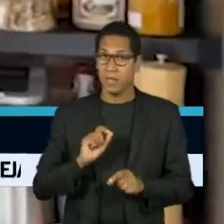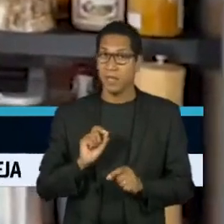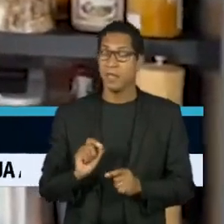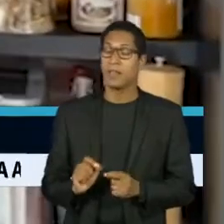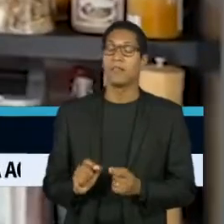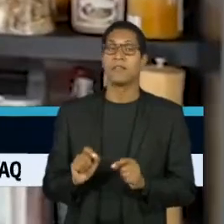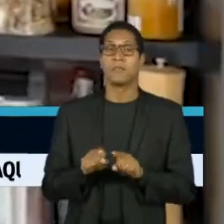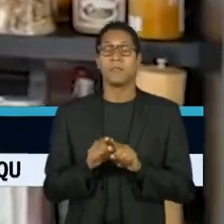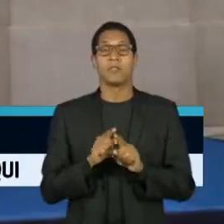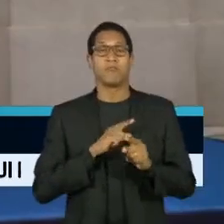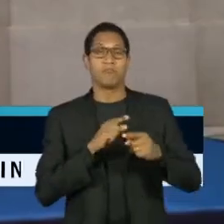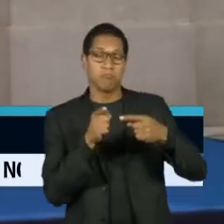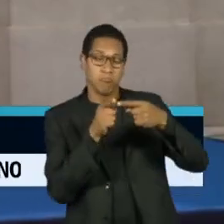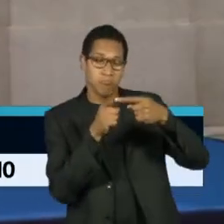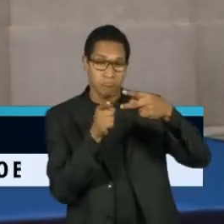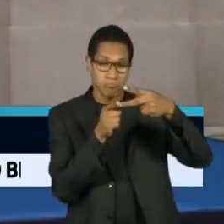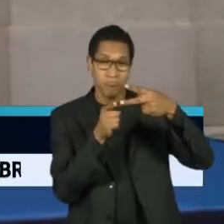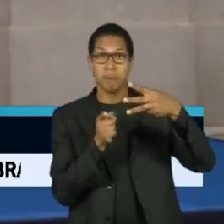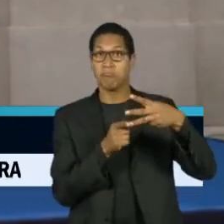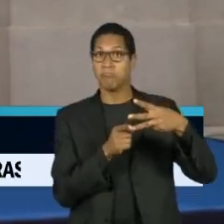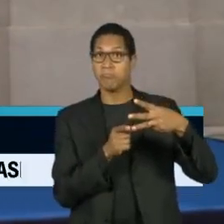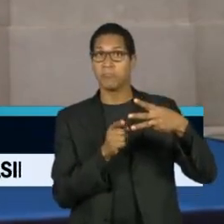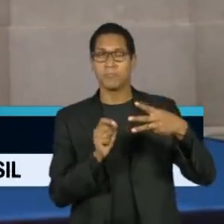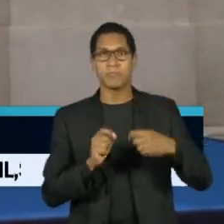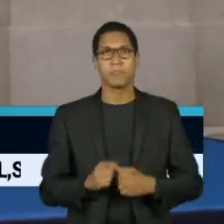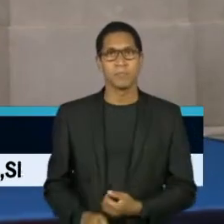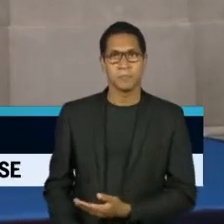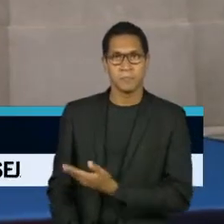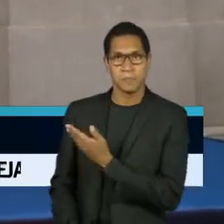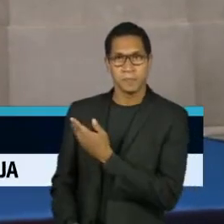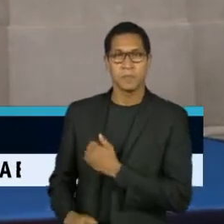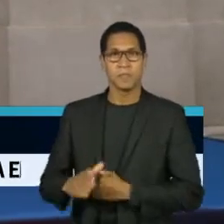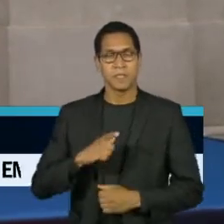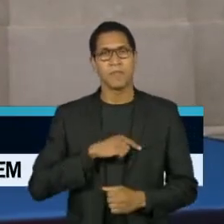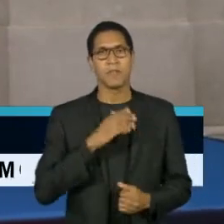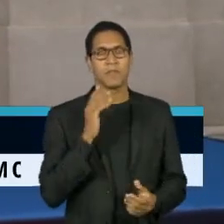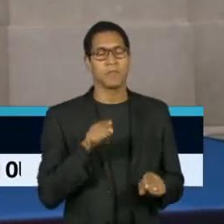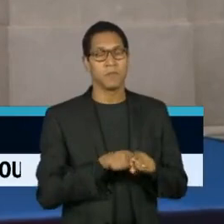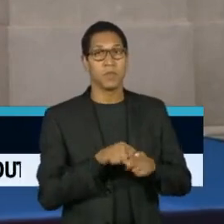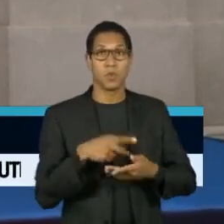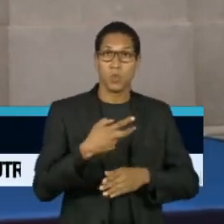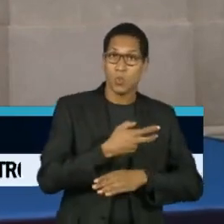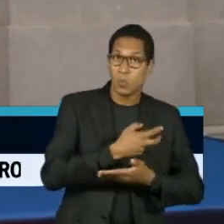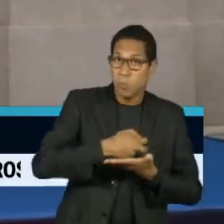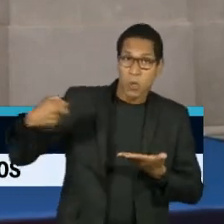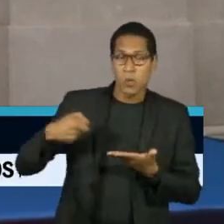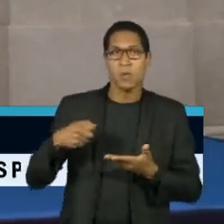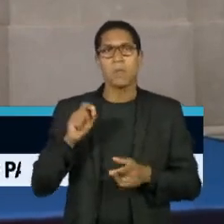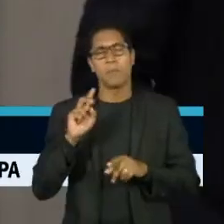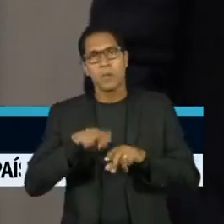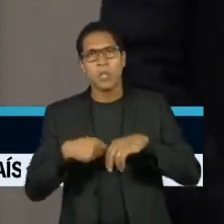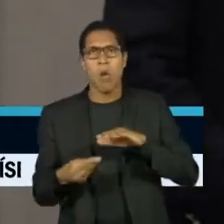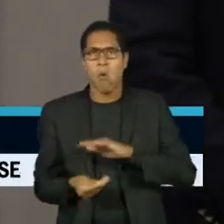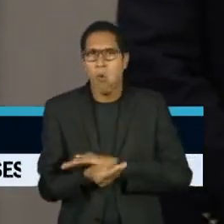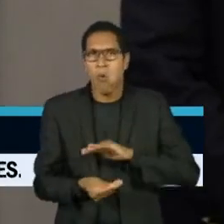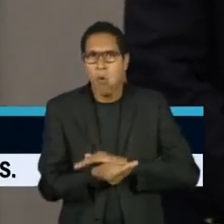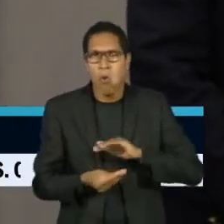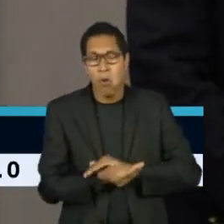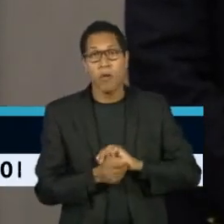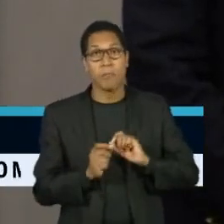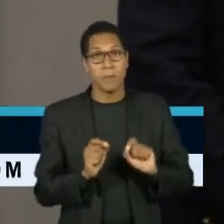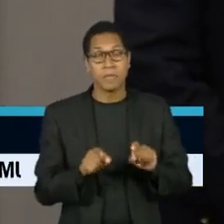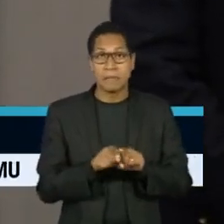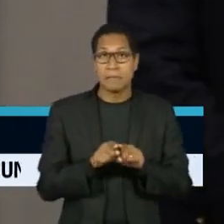bem atrás dos dois. Pinheira acaba de escapar de um processo de impeachment por corrupção, mas as irregularidades